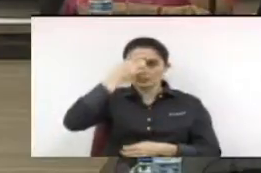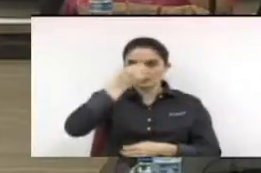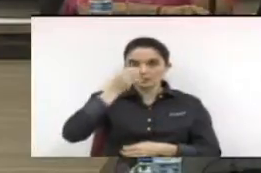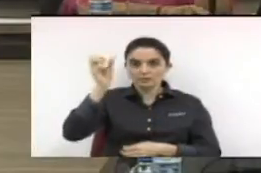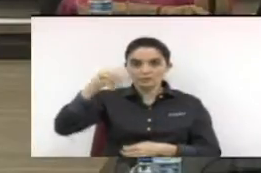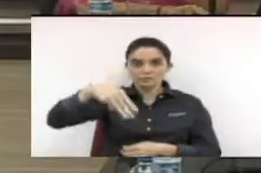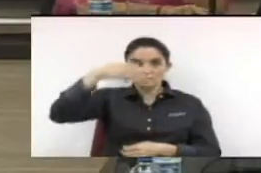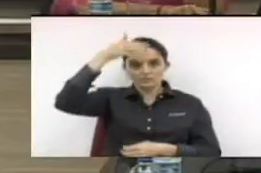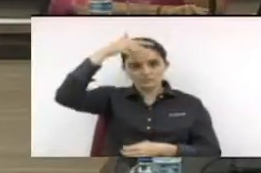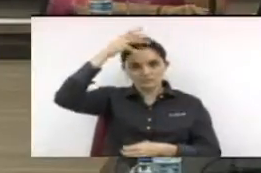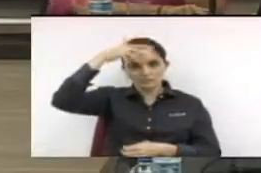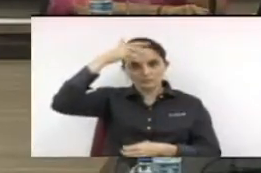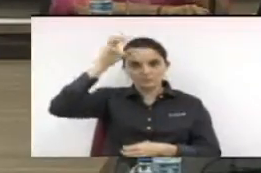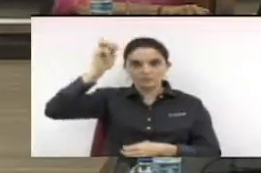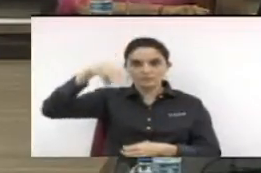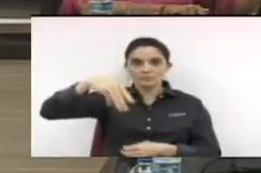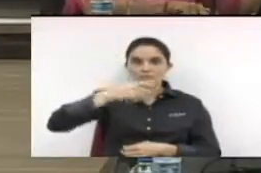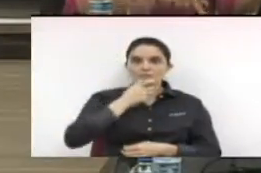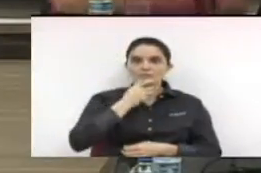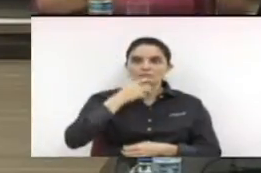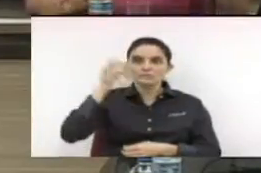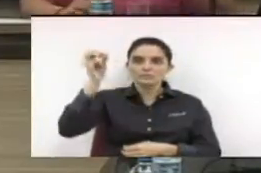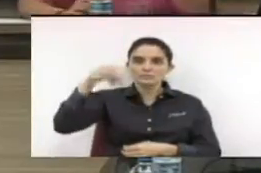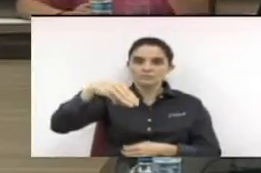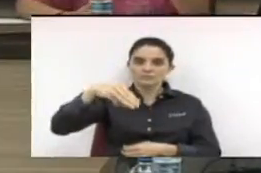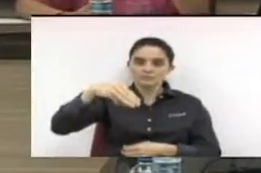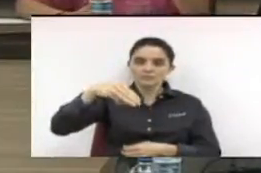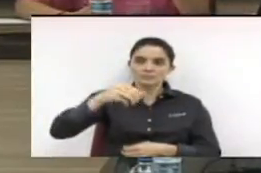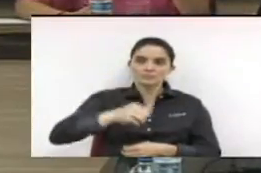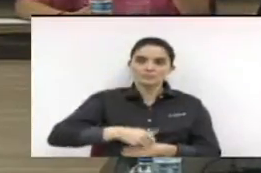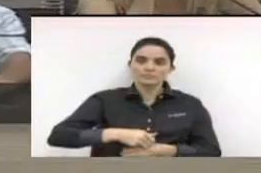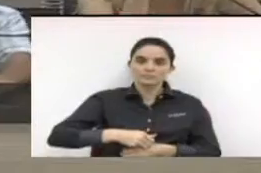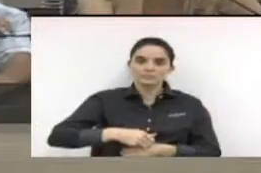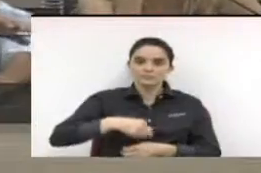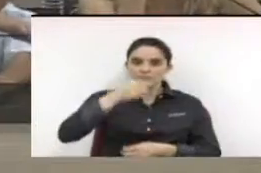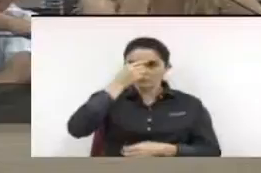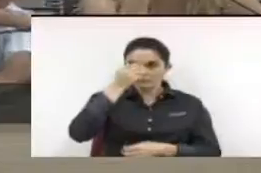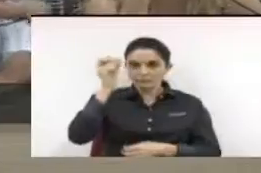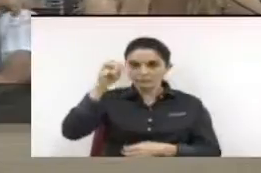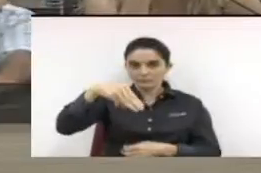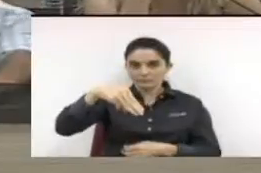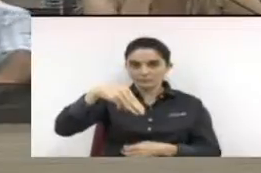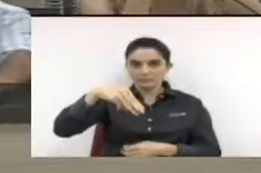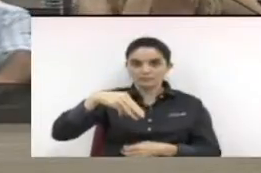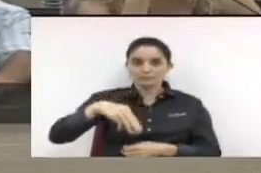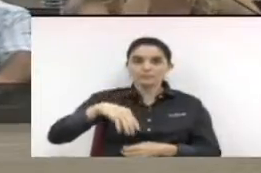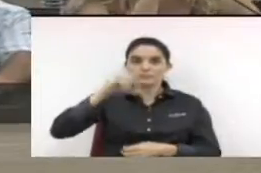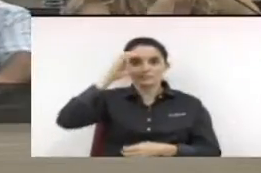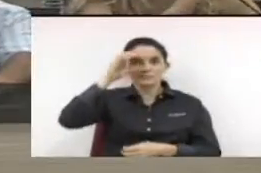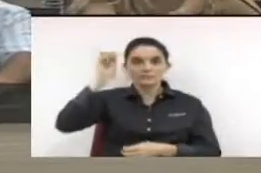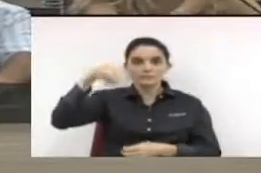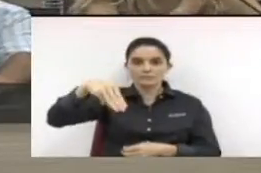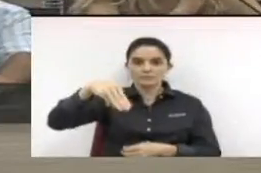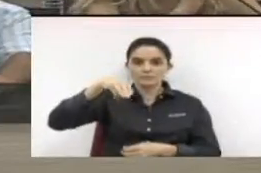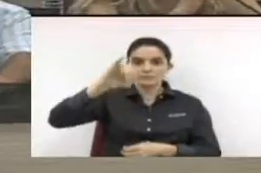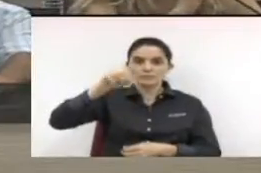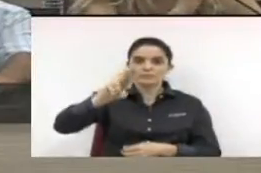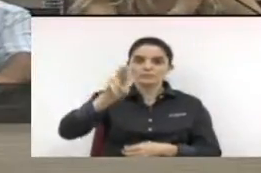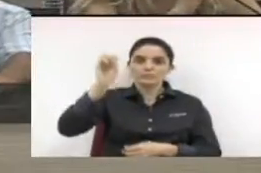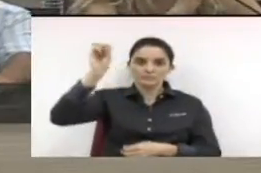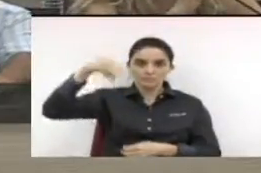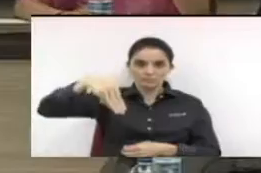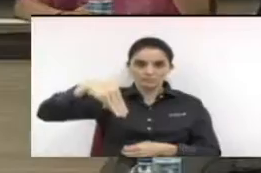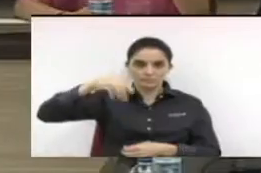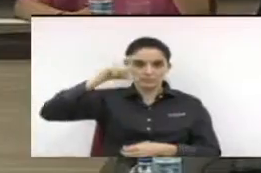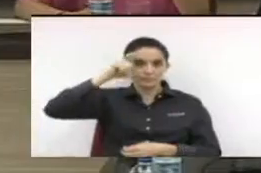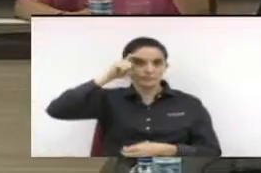Antunes sim Érica Tanque sim e silêncio Érica Moraes sim Jorge Freitas sim José Couto sim José Eduardo Monteiro Júnior